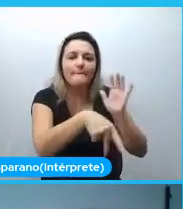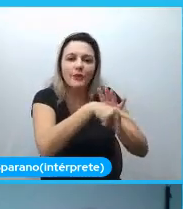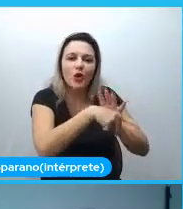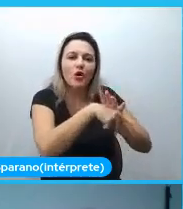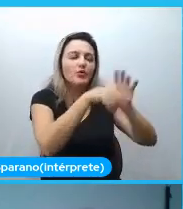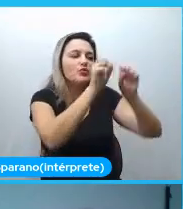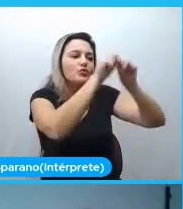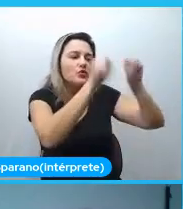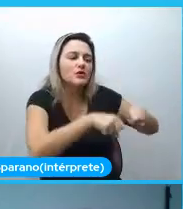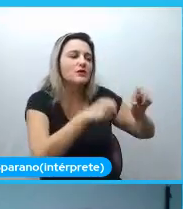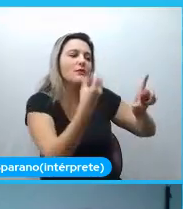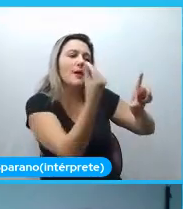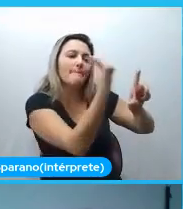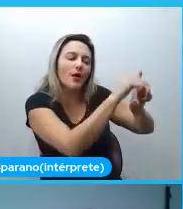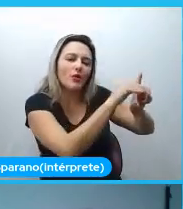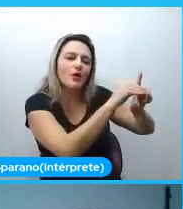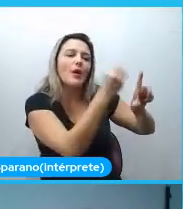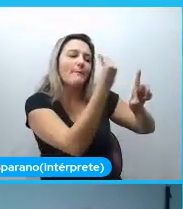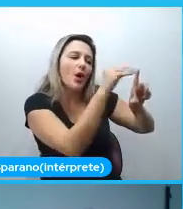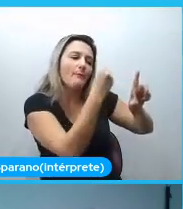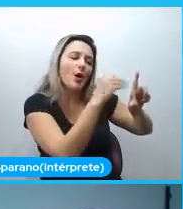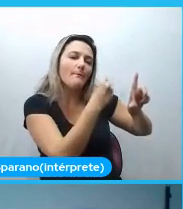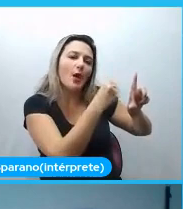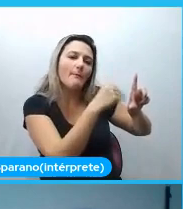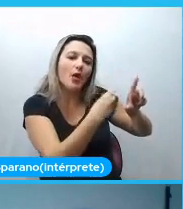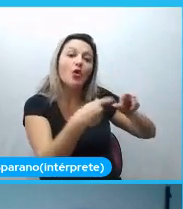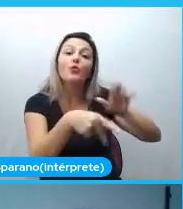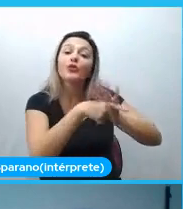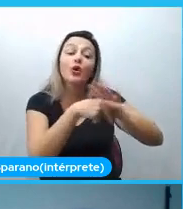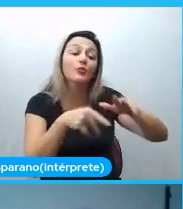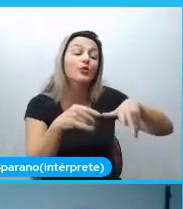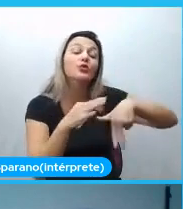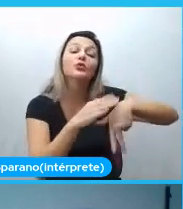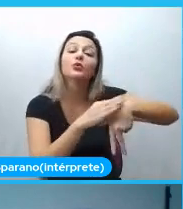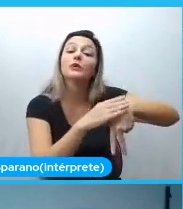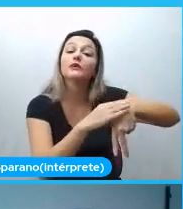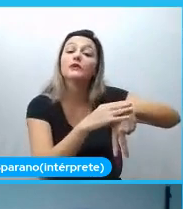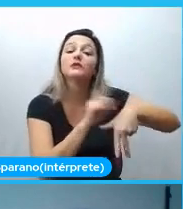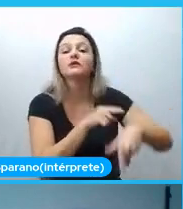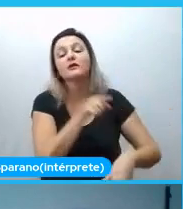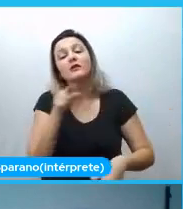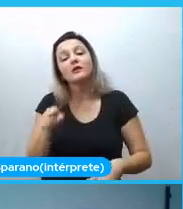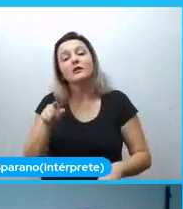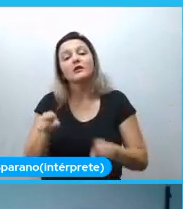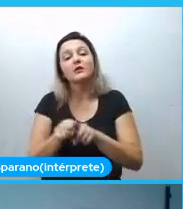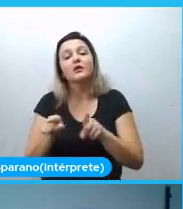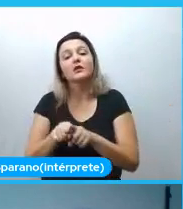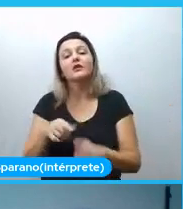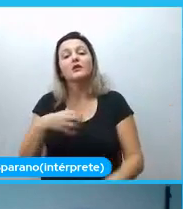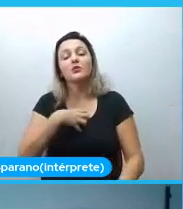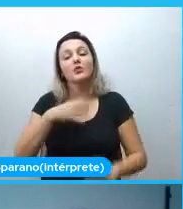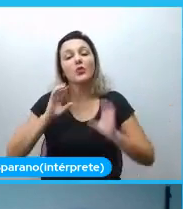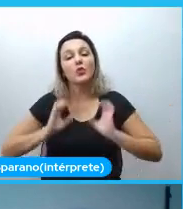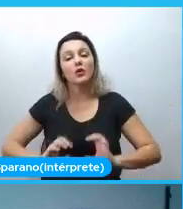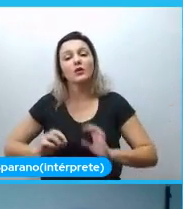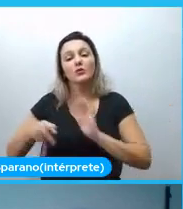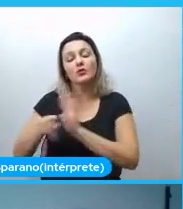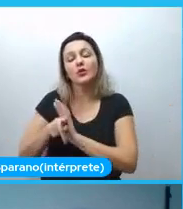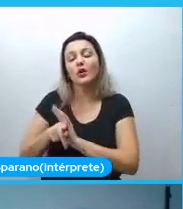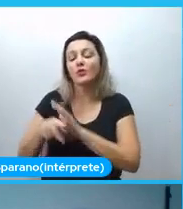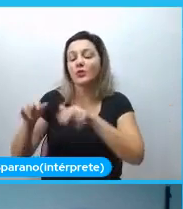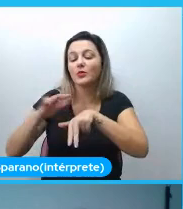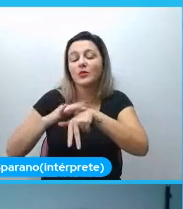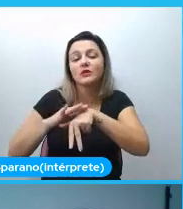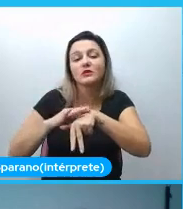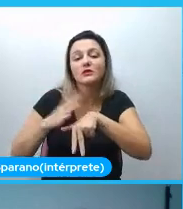nem tudo são flores. E existem os dados de comportamento e sentimento do paciente, que são os dados